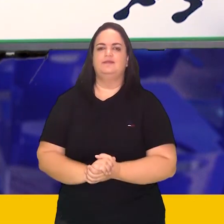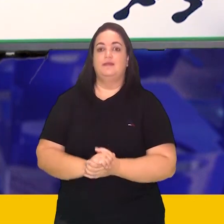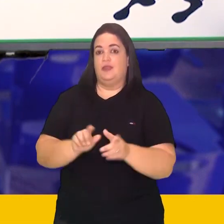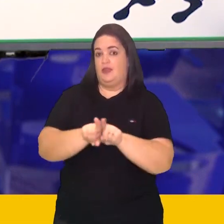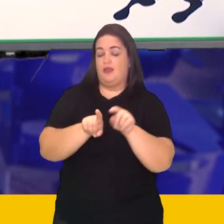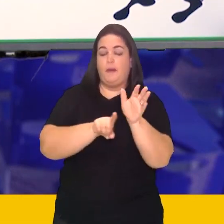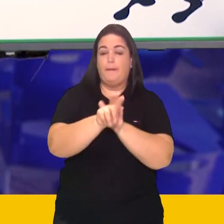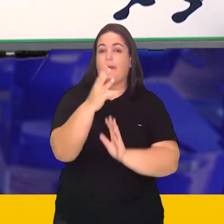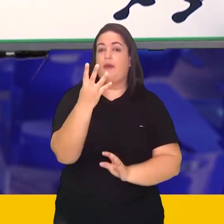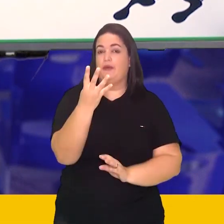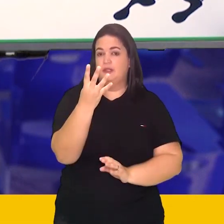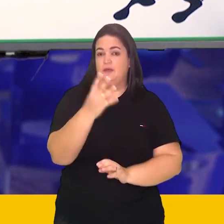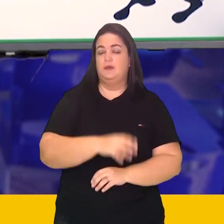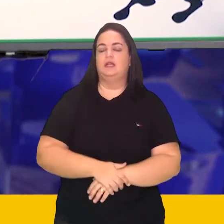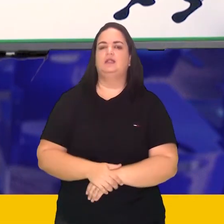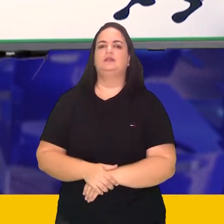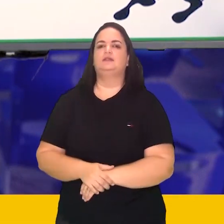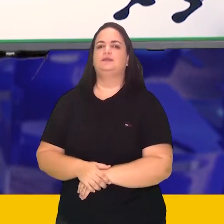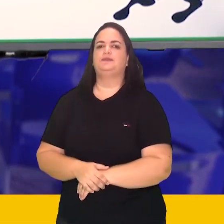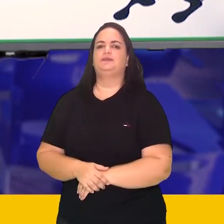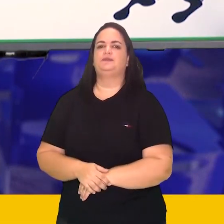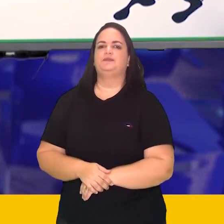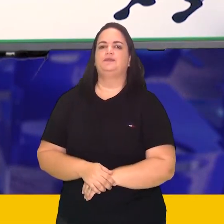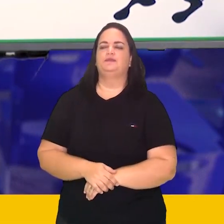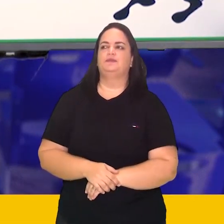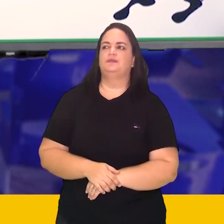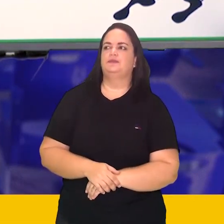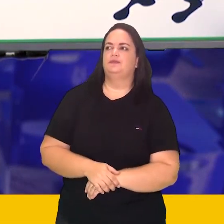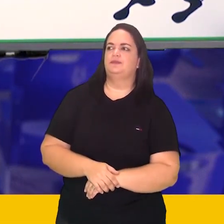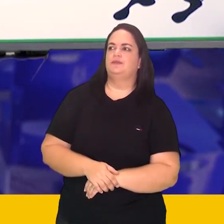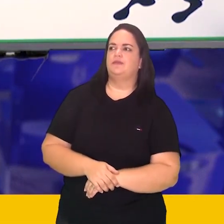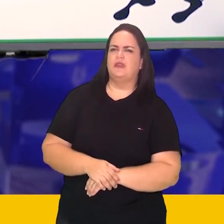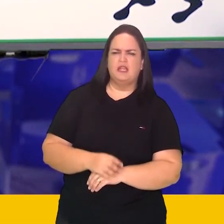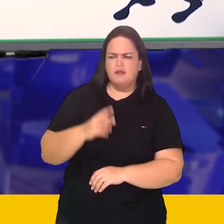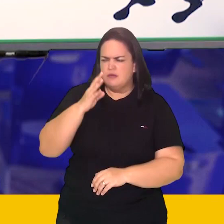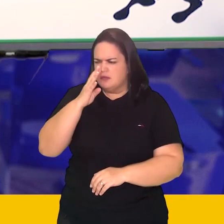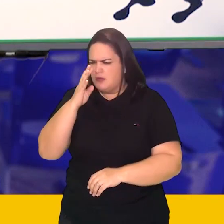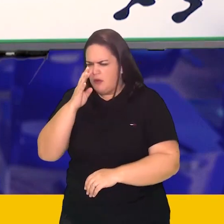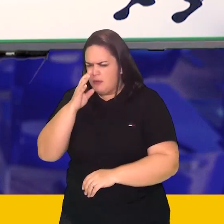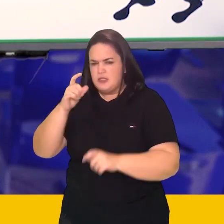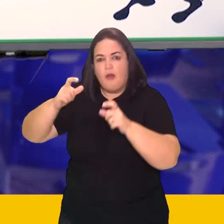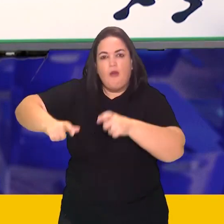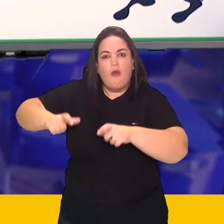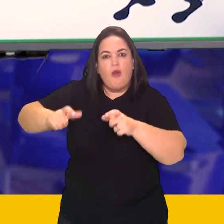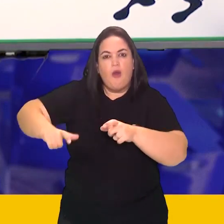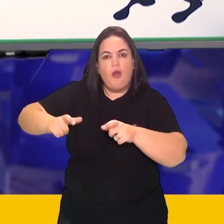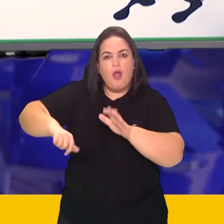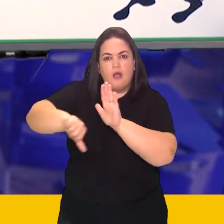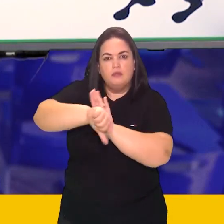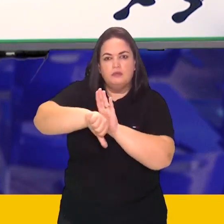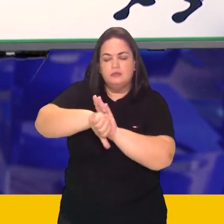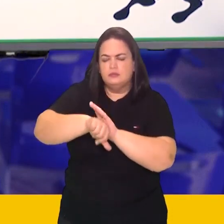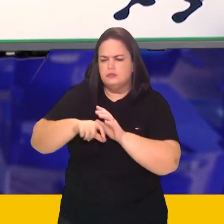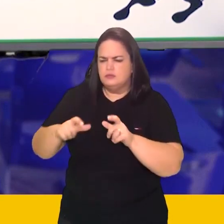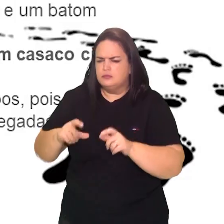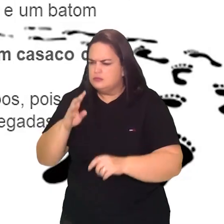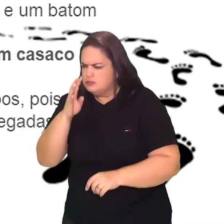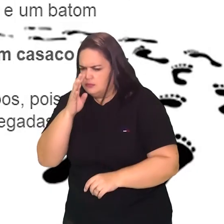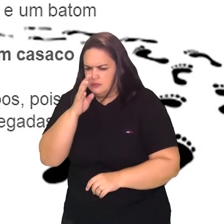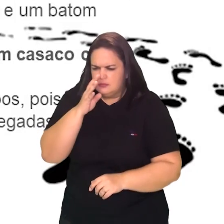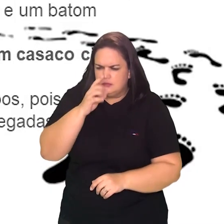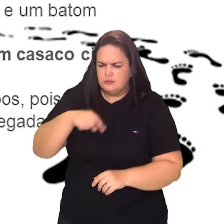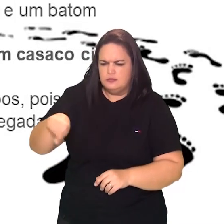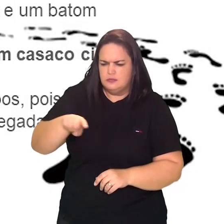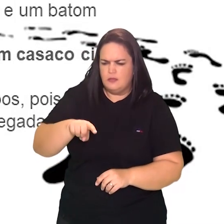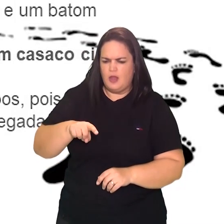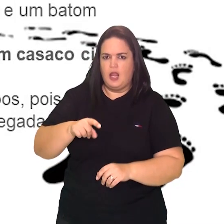vocês o seguinte. Ao analisar a cena do crime, o que foi possível deduzir? Primeiro, que